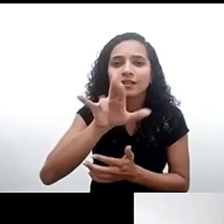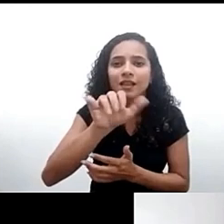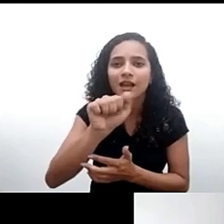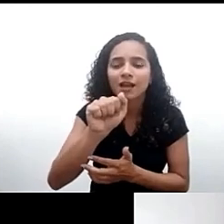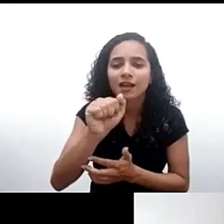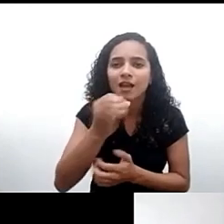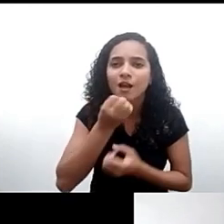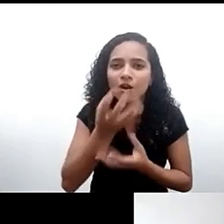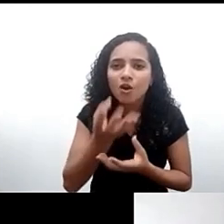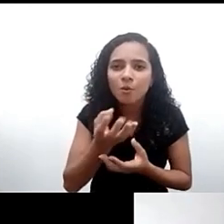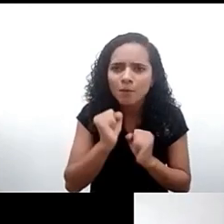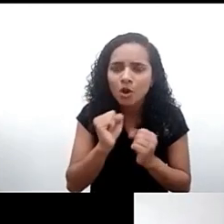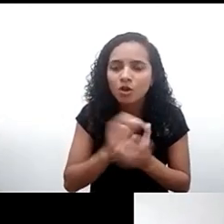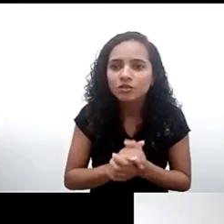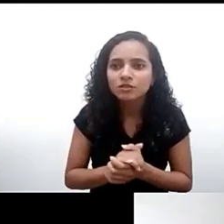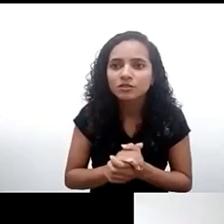eu gostaria